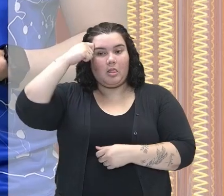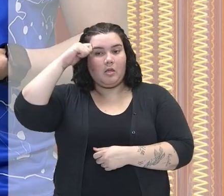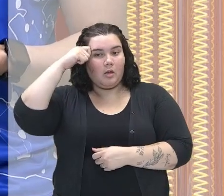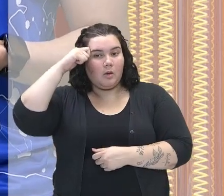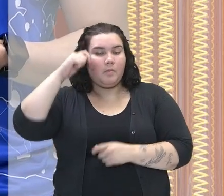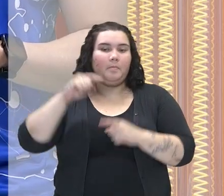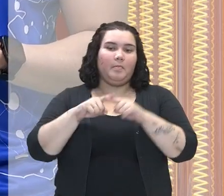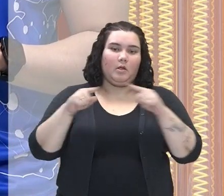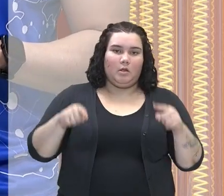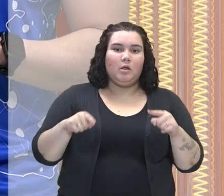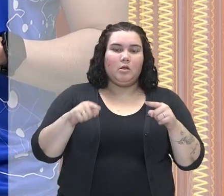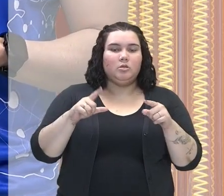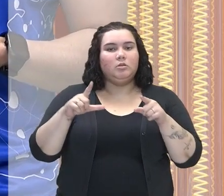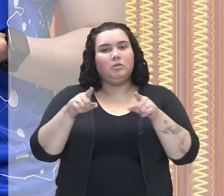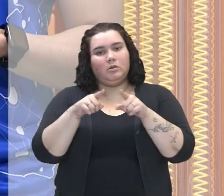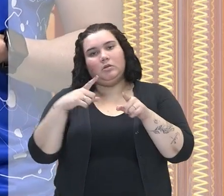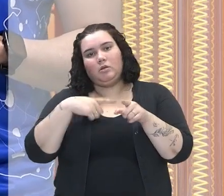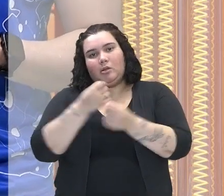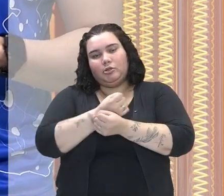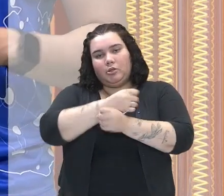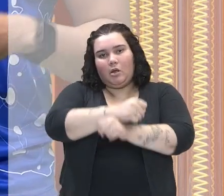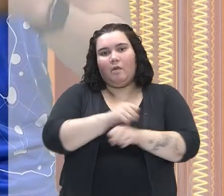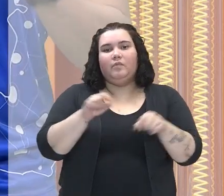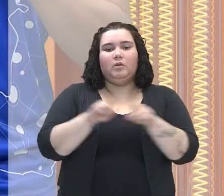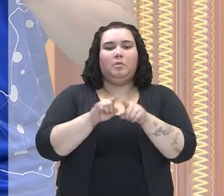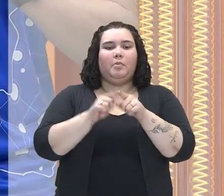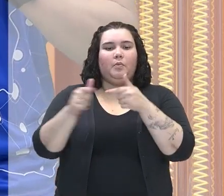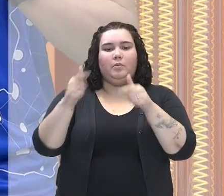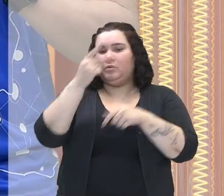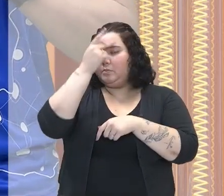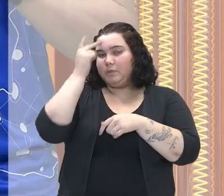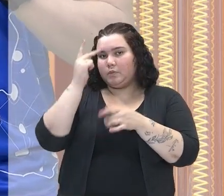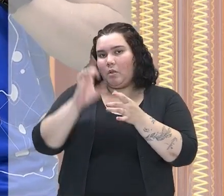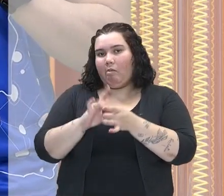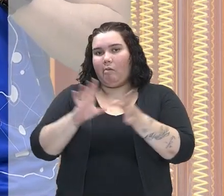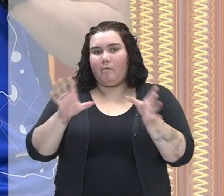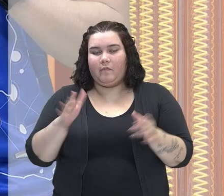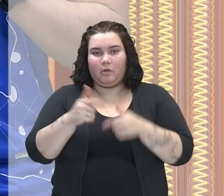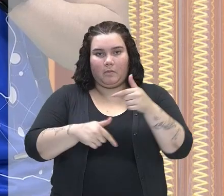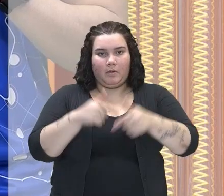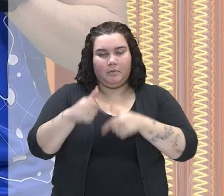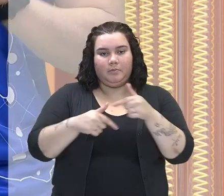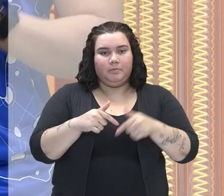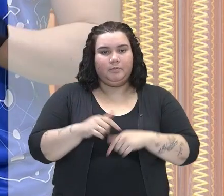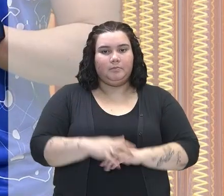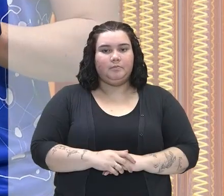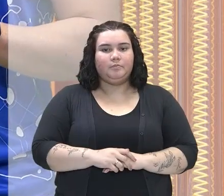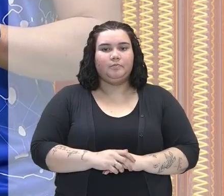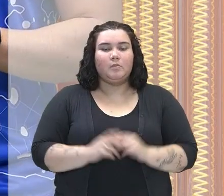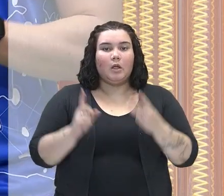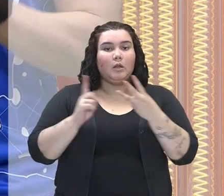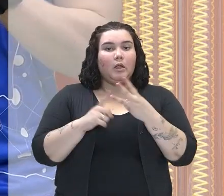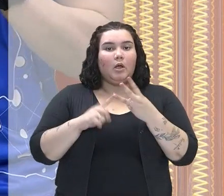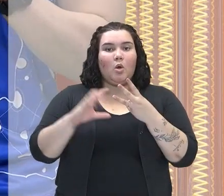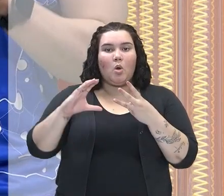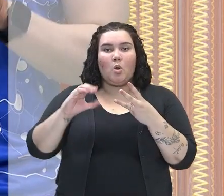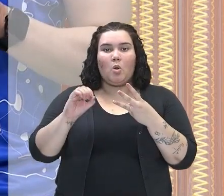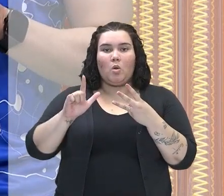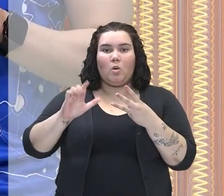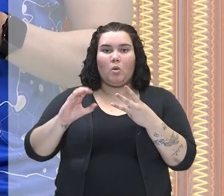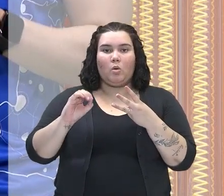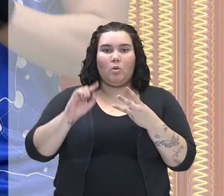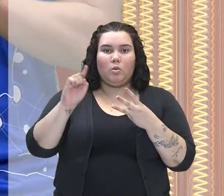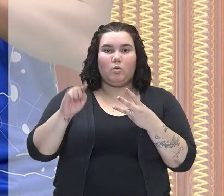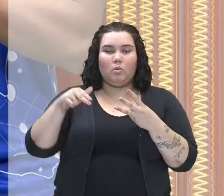tínhamos ali pessoas escravizadas também. As colônias do sul, perdão, se diferem um pouco mais, tanto das